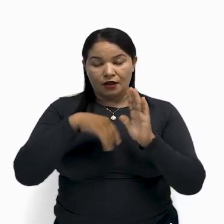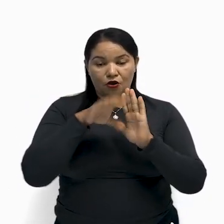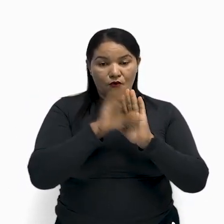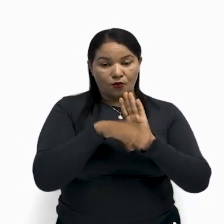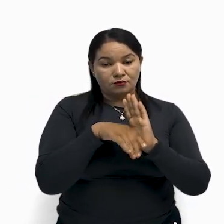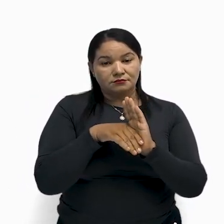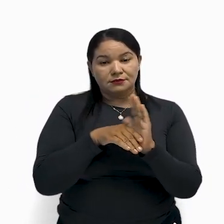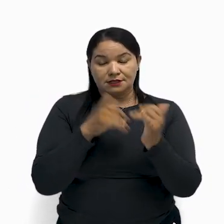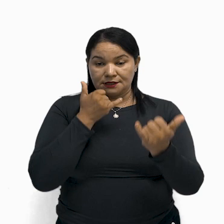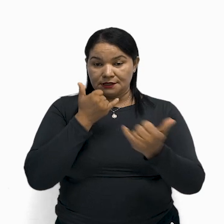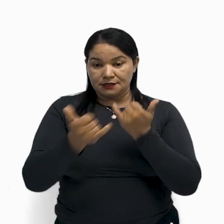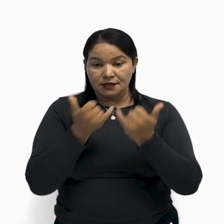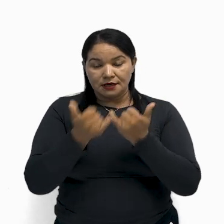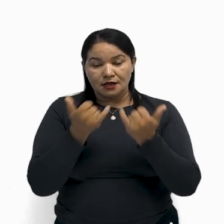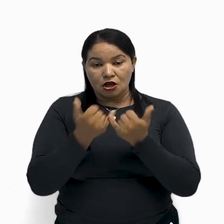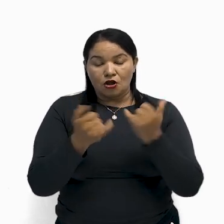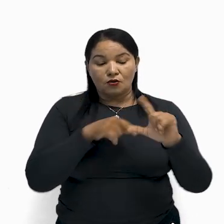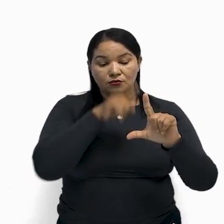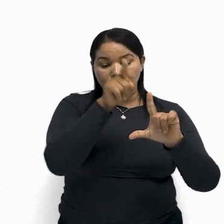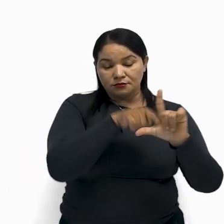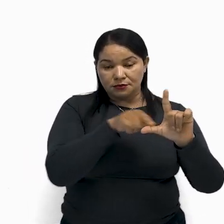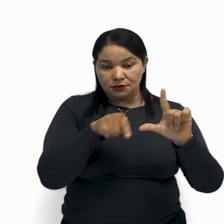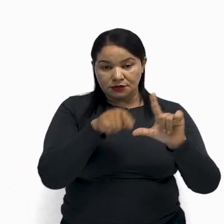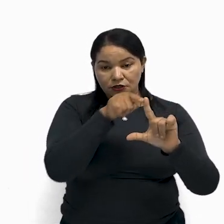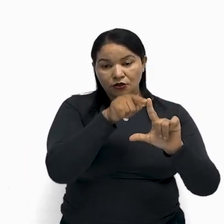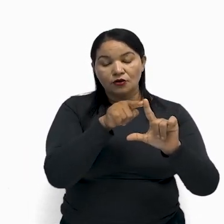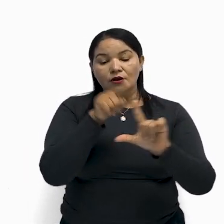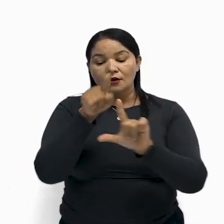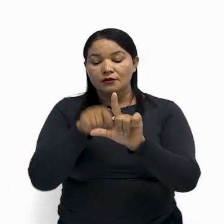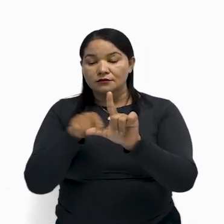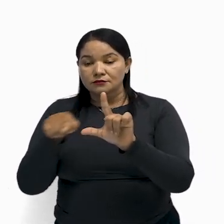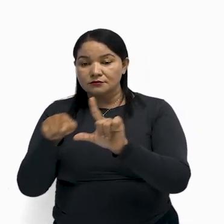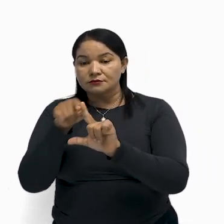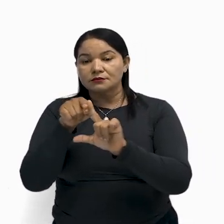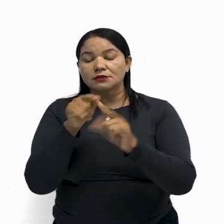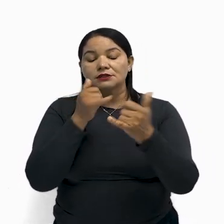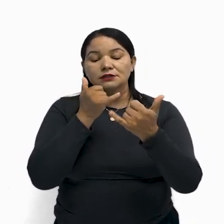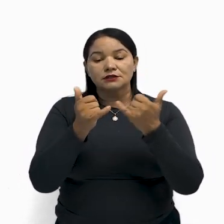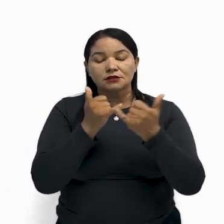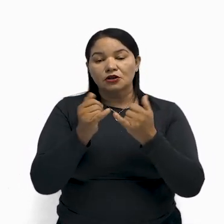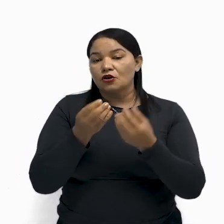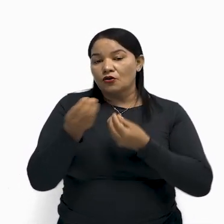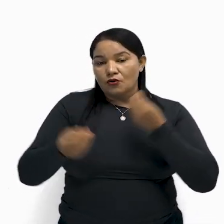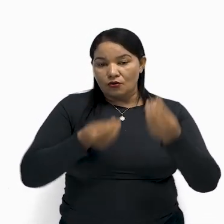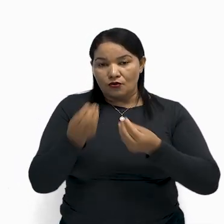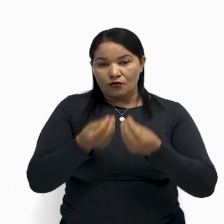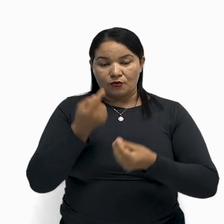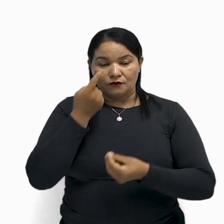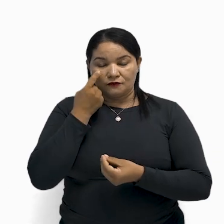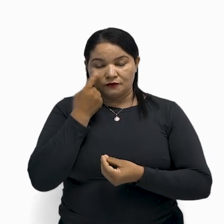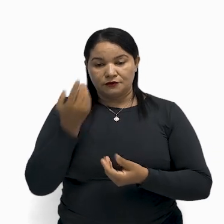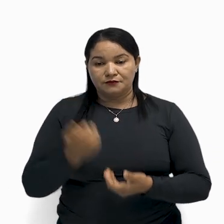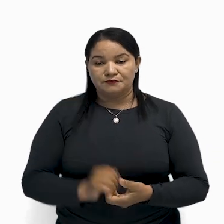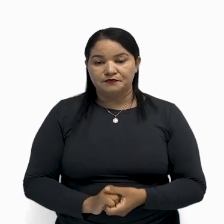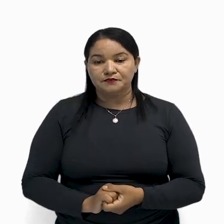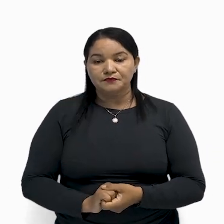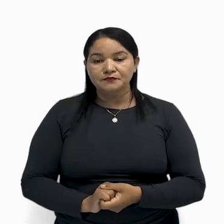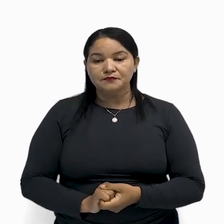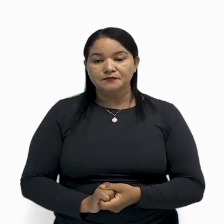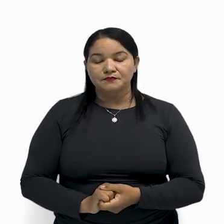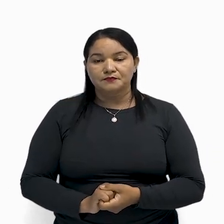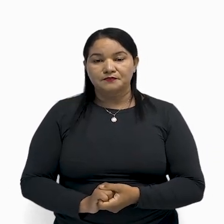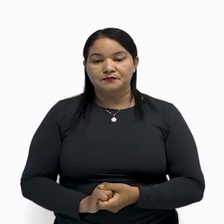de semelhança de triângulo. Então, vamos fazer uma, montar uma proporção, ou seja, 8